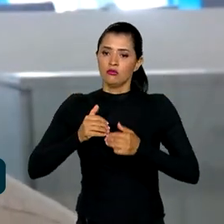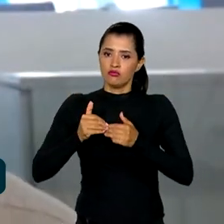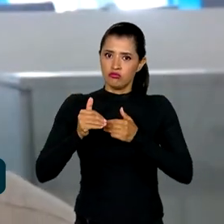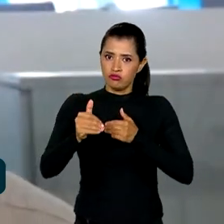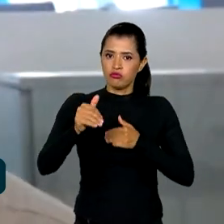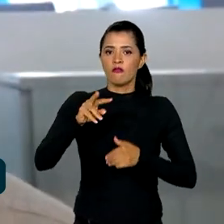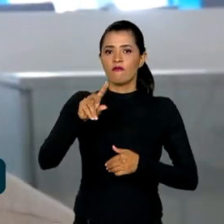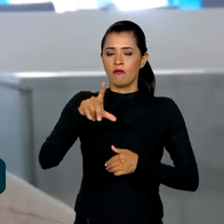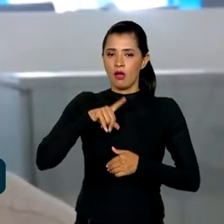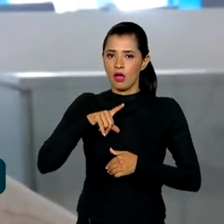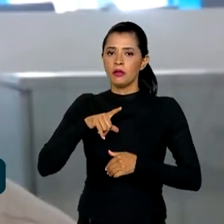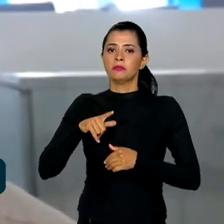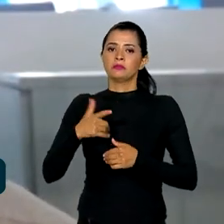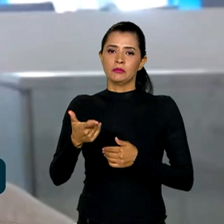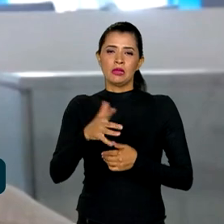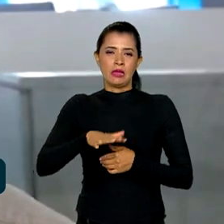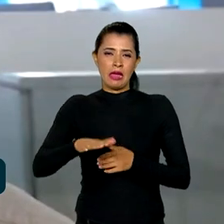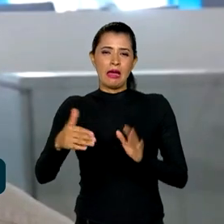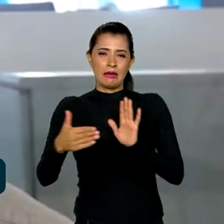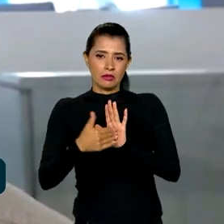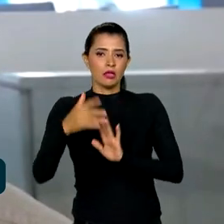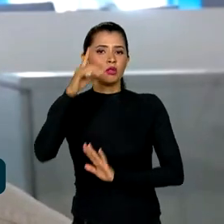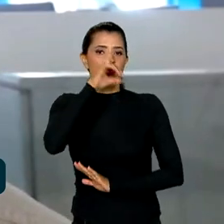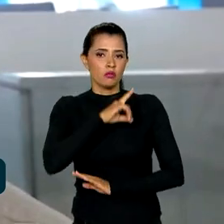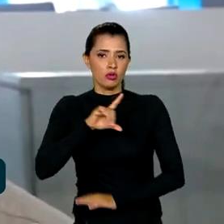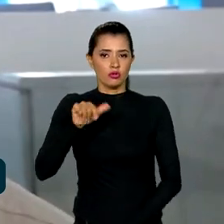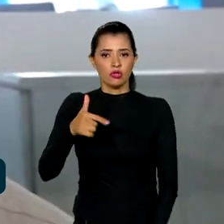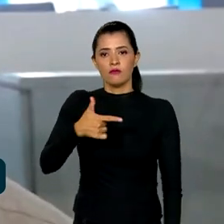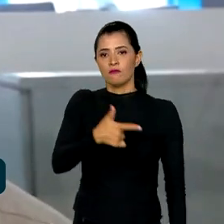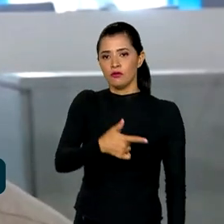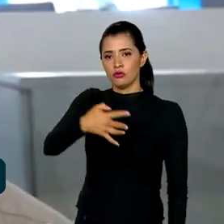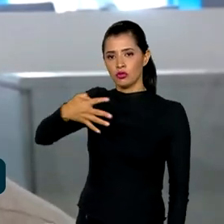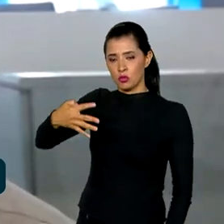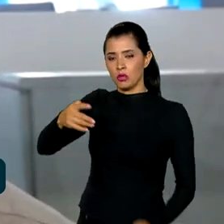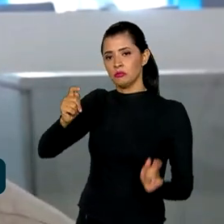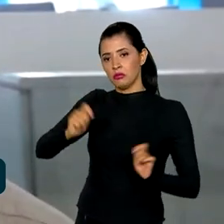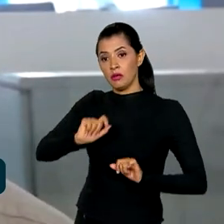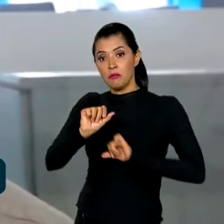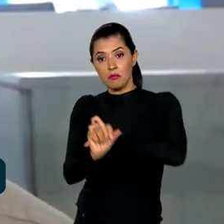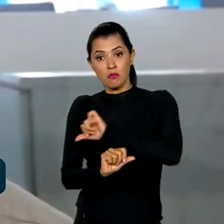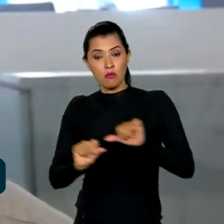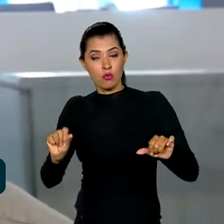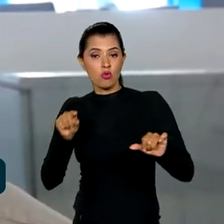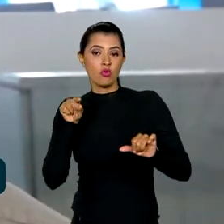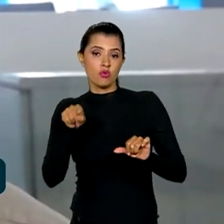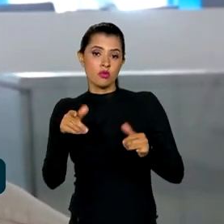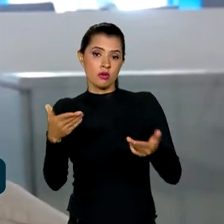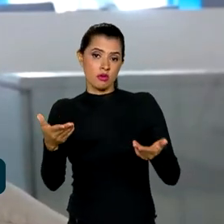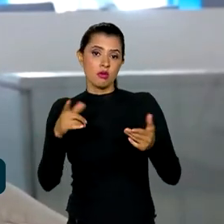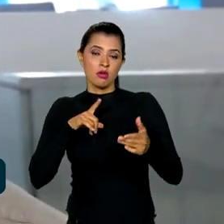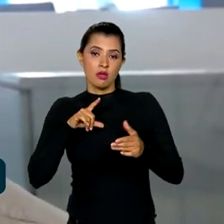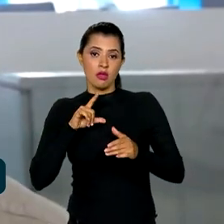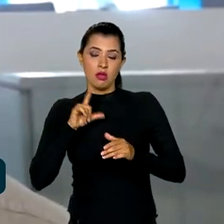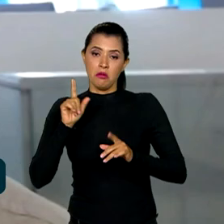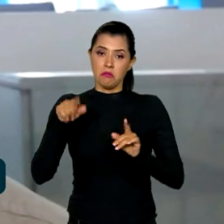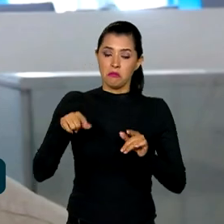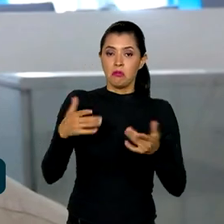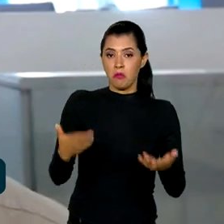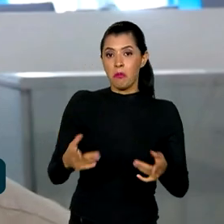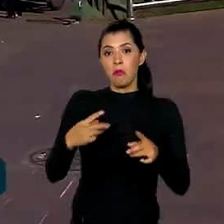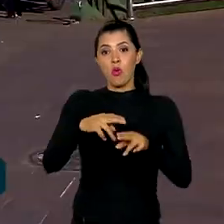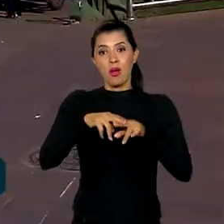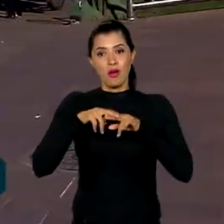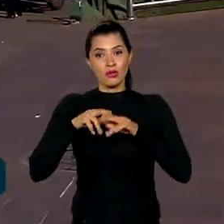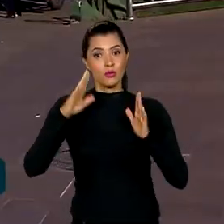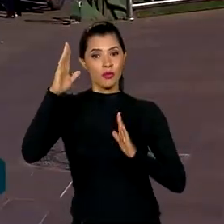estender, pelo menos nessa área, pelo menos até o domingo, dia 24. Então, ele passa a mudar da intensidade dele, mas por conta do